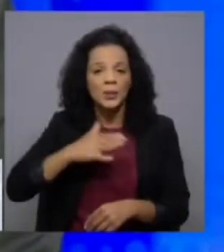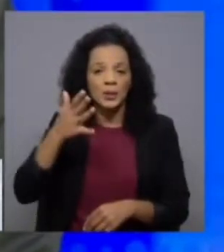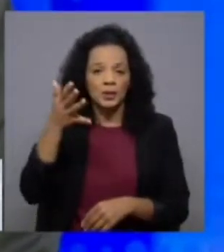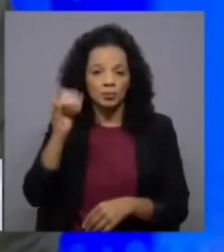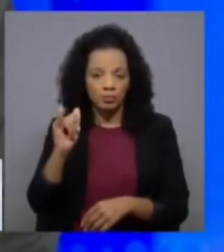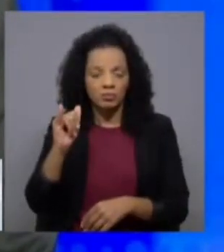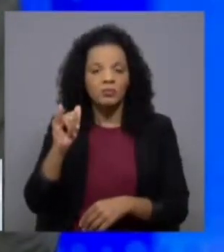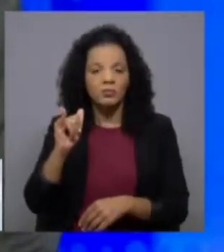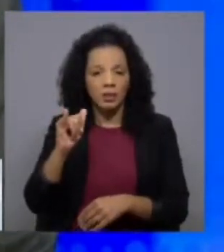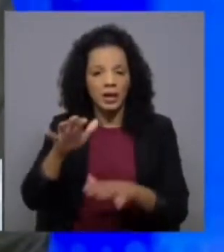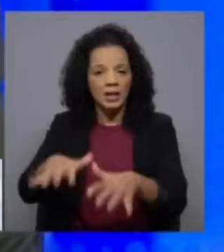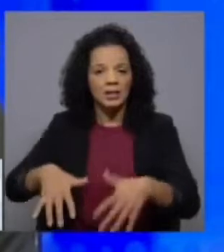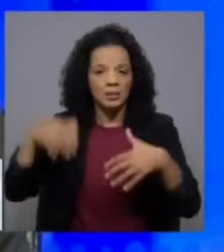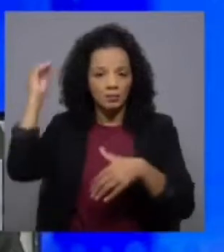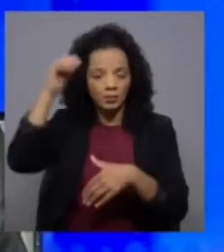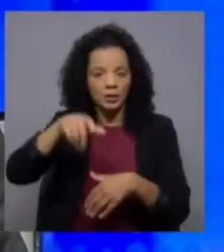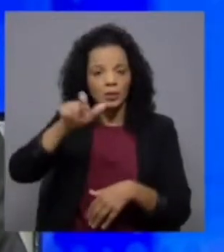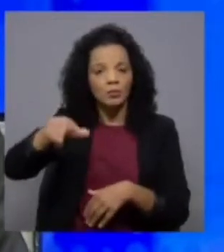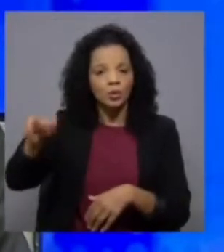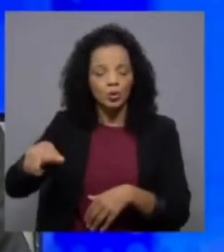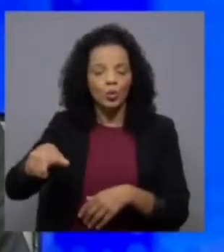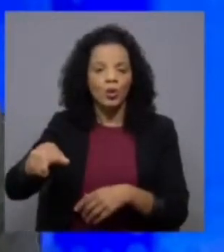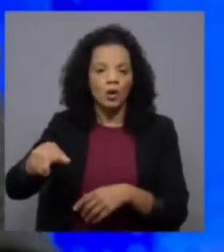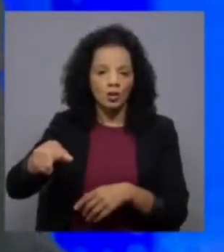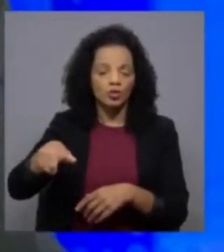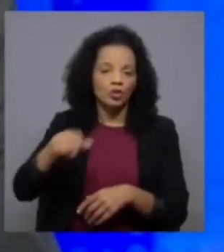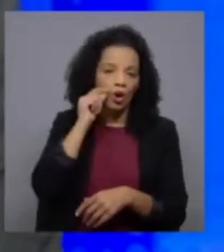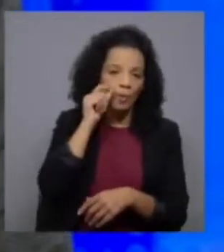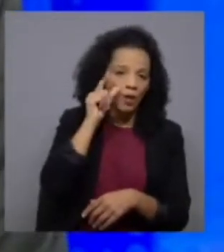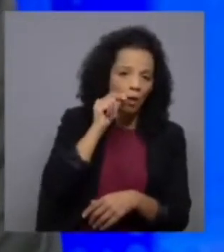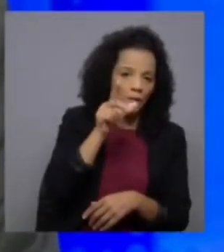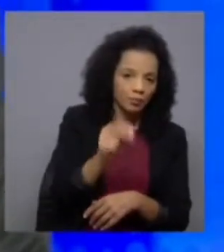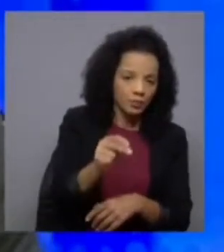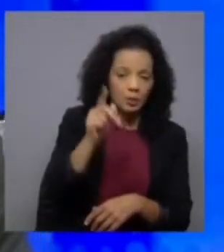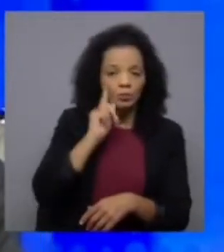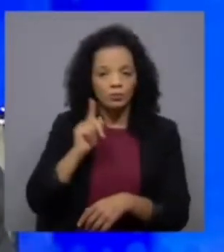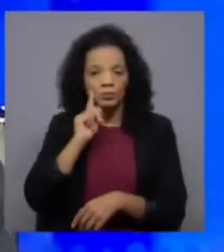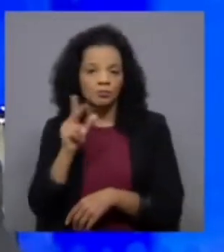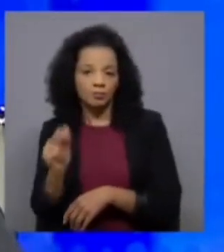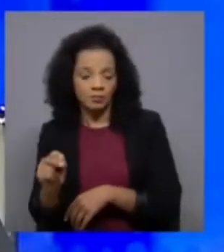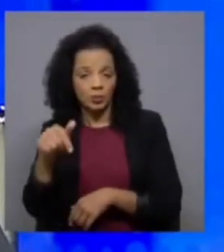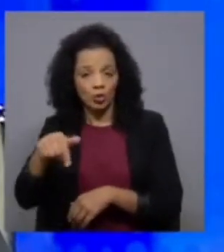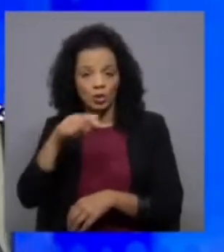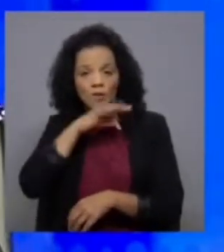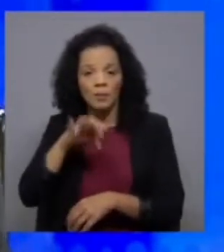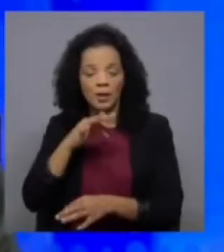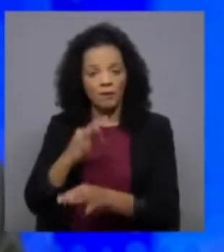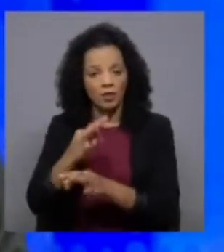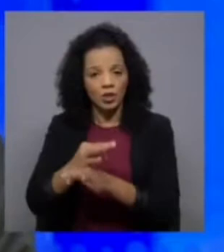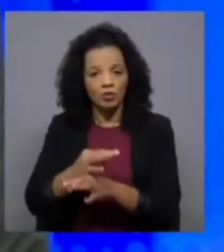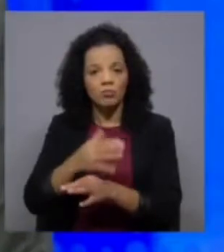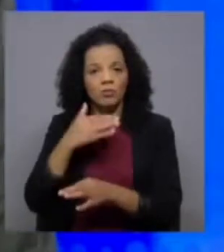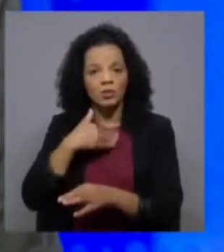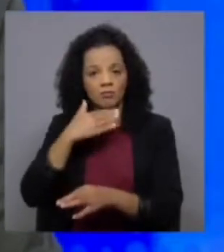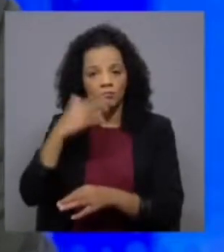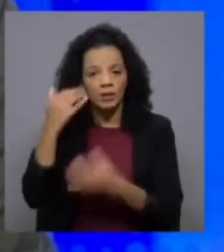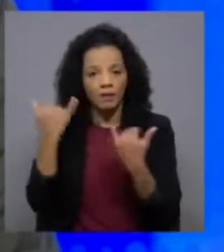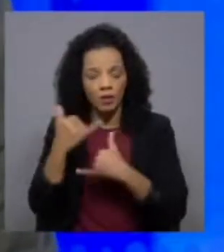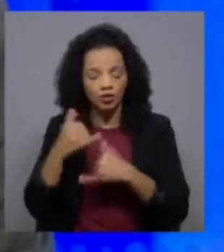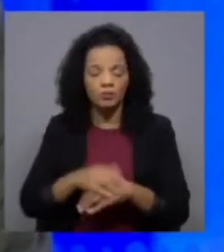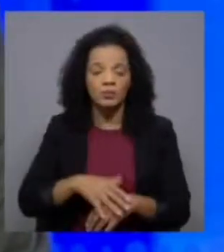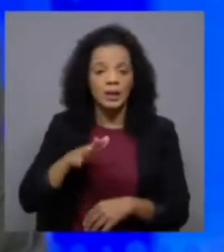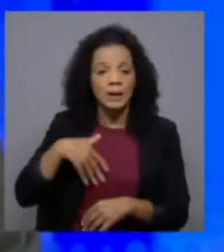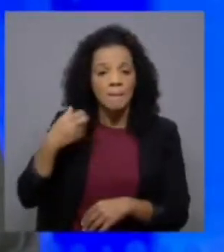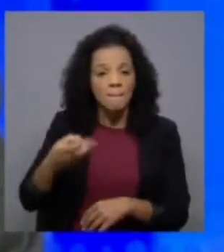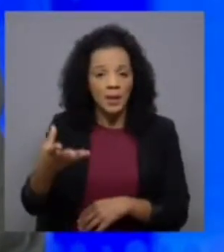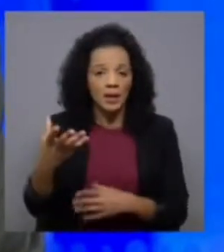pela Assembleia da República do casamento entre pessoas do mesmo sexo. E, portanto, para as famílias que festejam hoje o meu feliz aniversário. Tenho pena de não estar